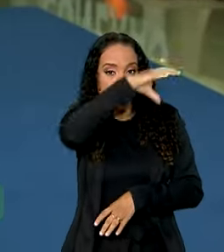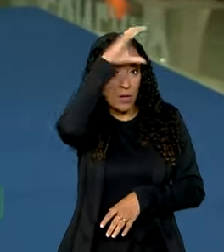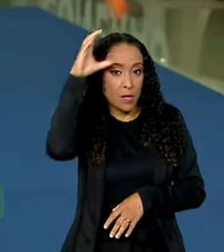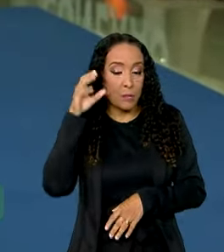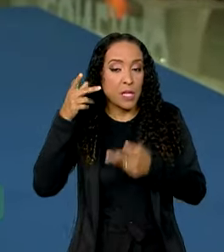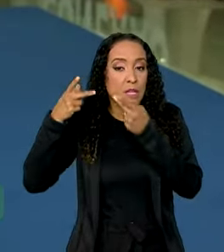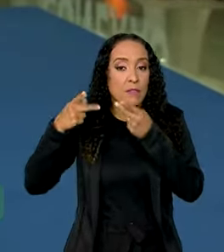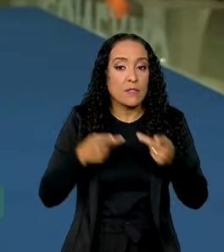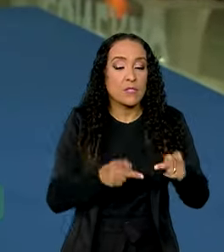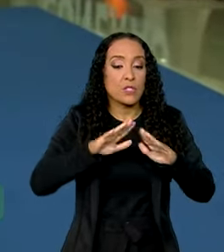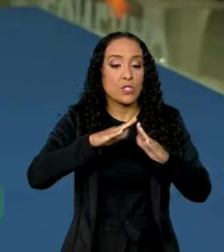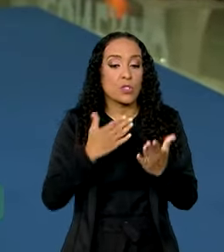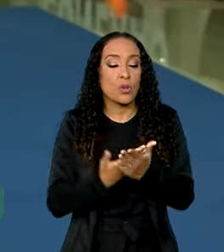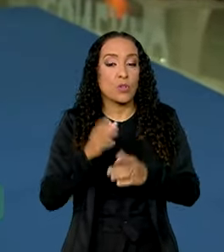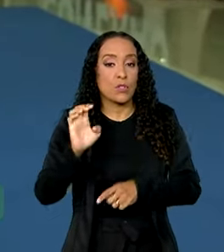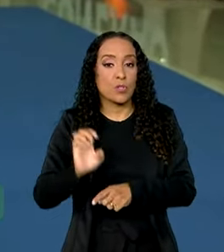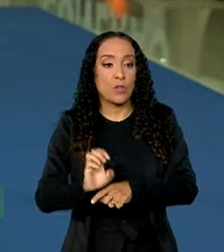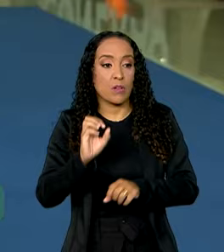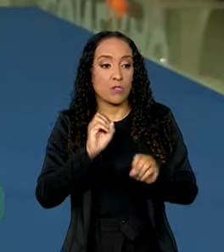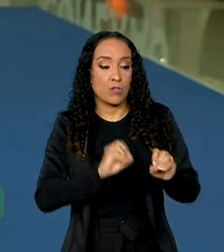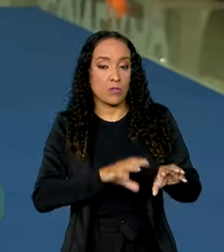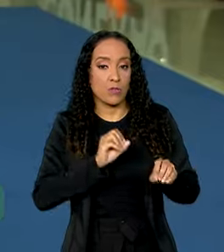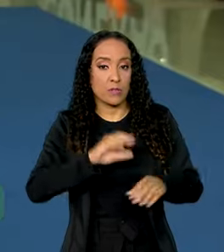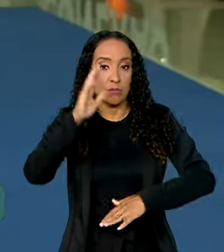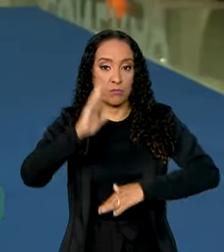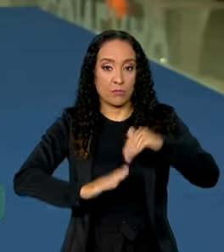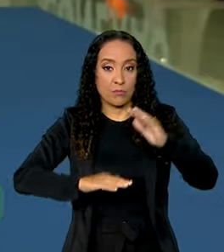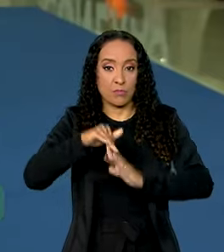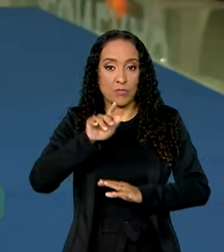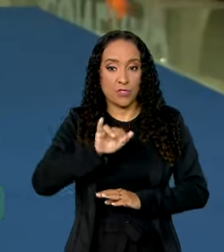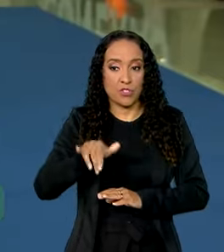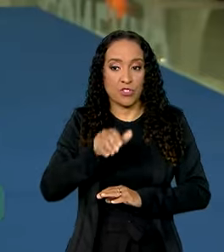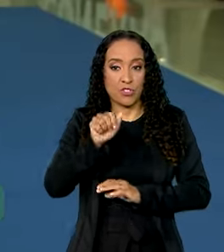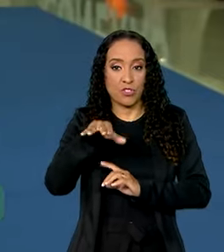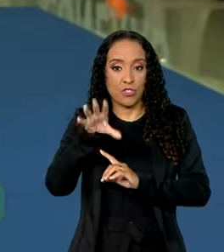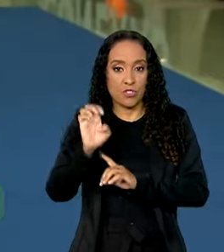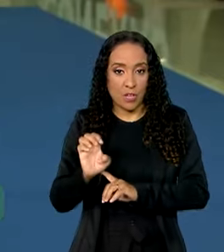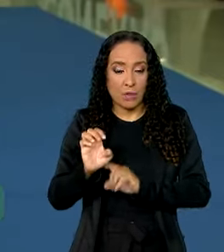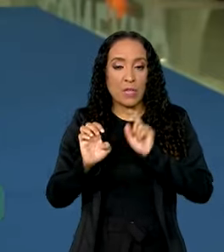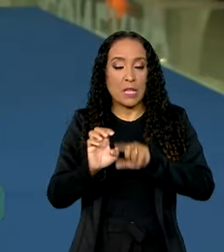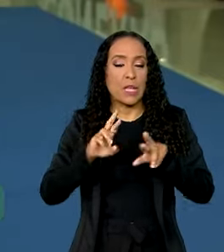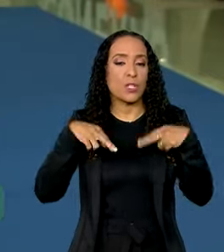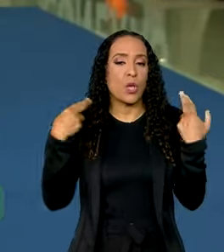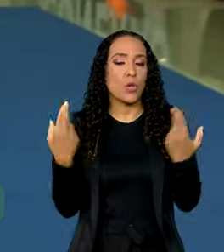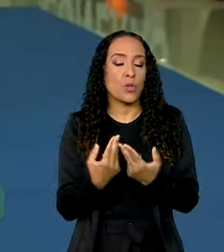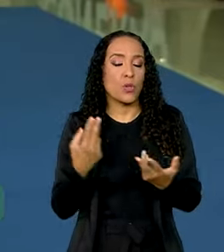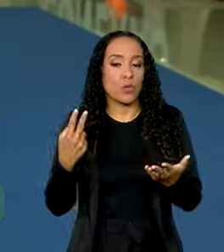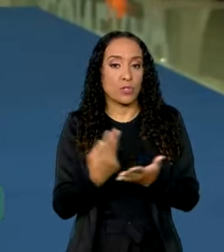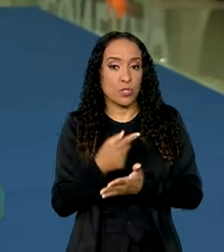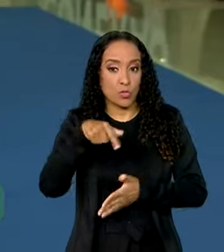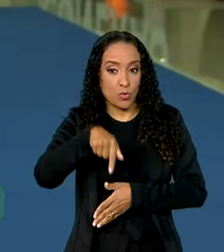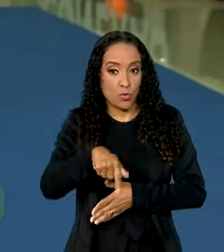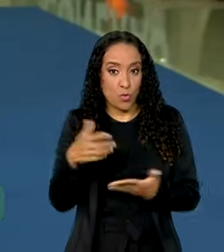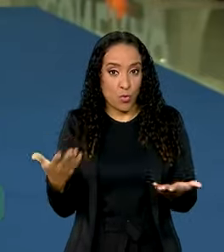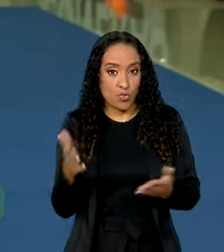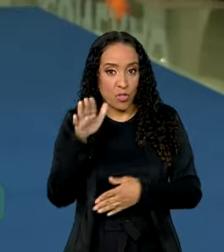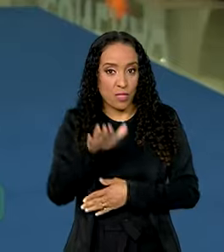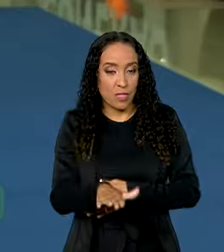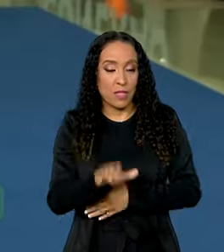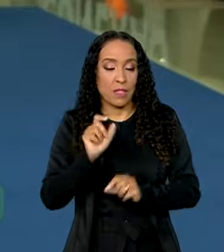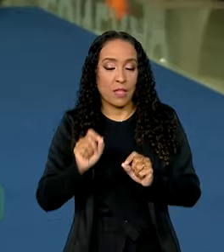É uma visita à Escola Estadual de Educação Profissional, Jaime Alencar. Nas reuniões que acontecem hoje à tarde,